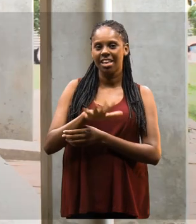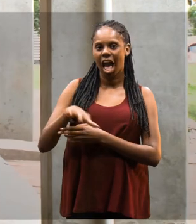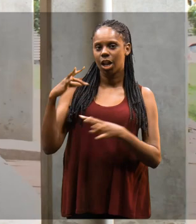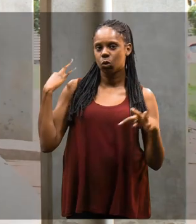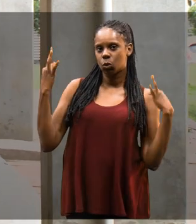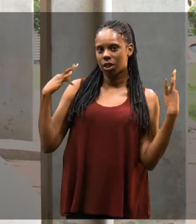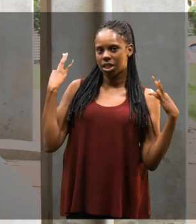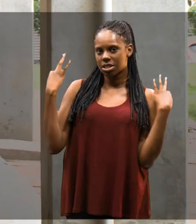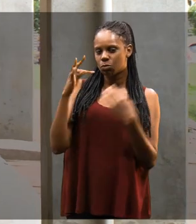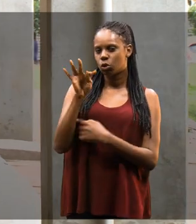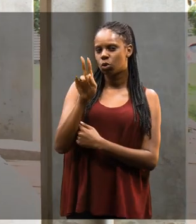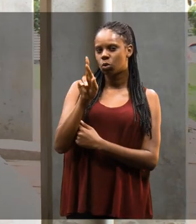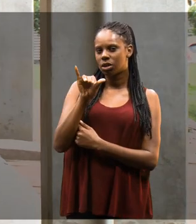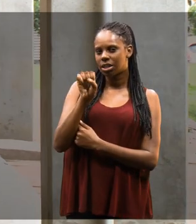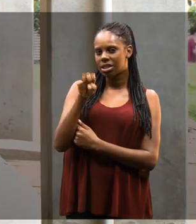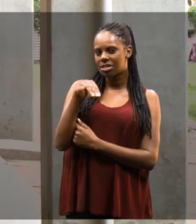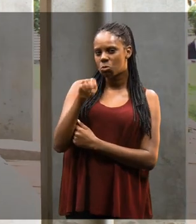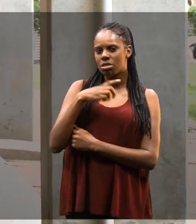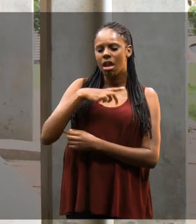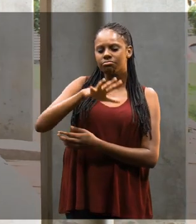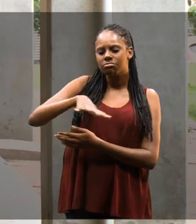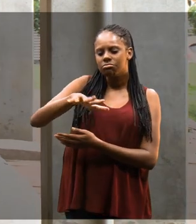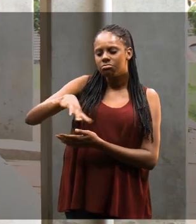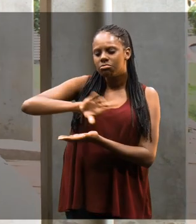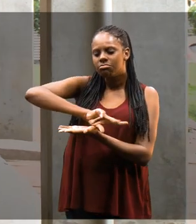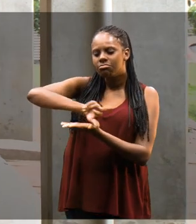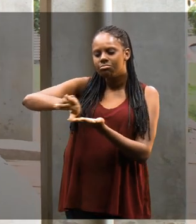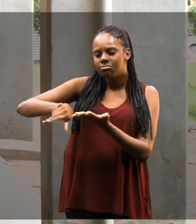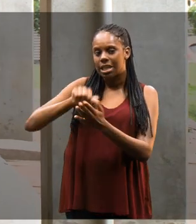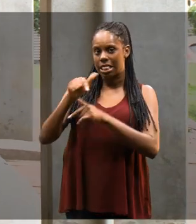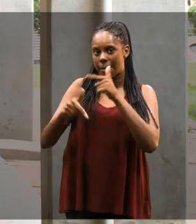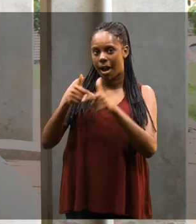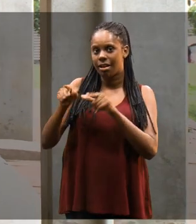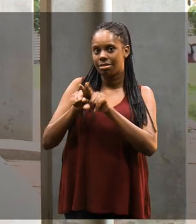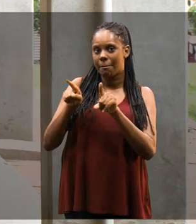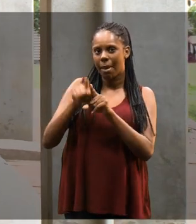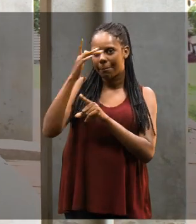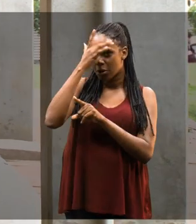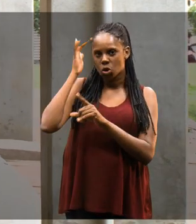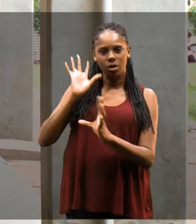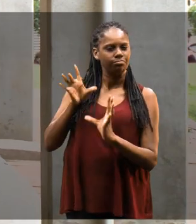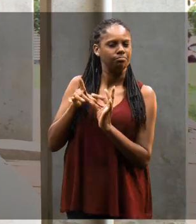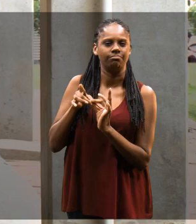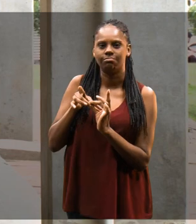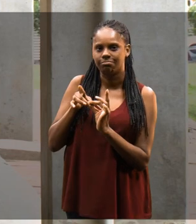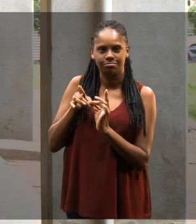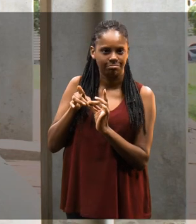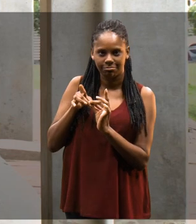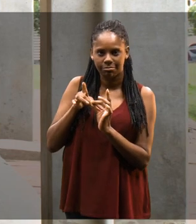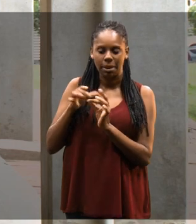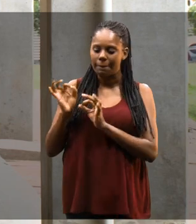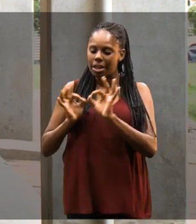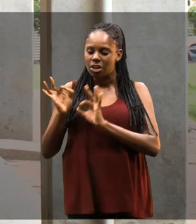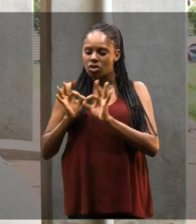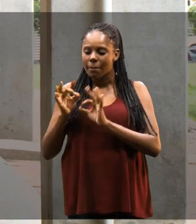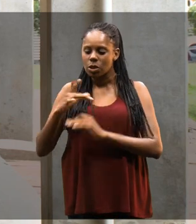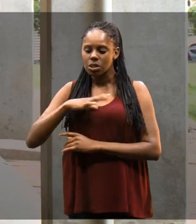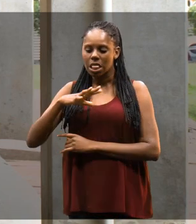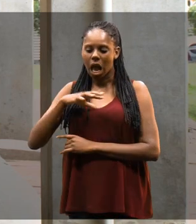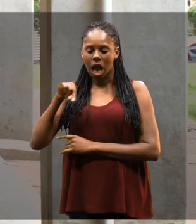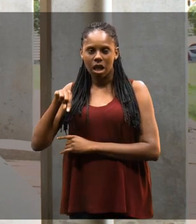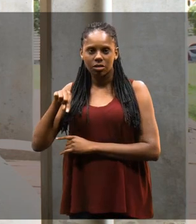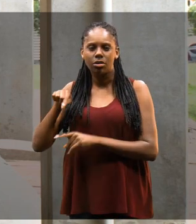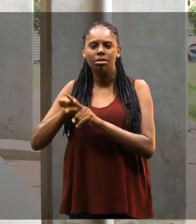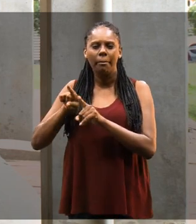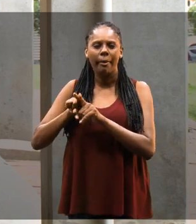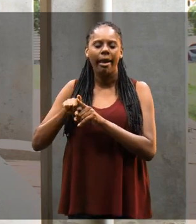A área do turismo é uma área que engloba diversos setores e ela também trabalha diretamente com pessoas. Então, desde o planejamento de uma